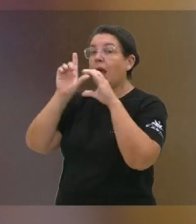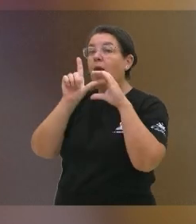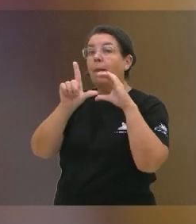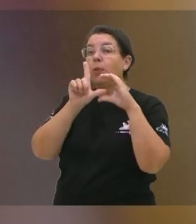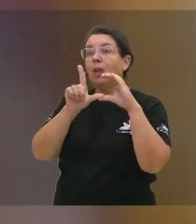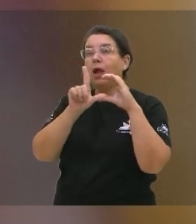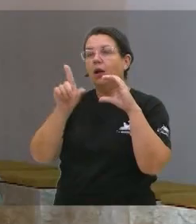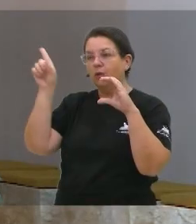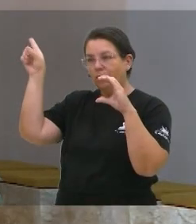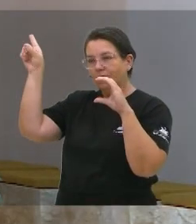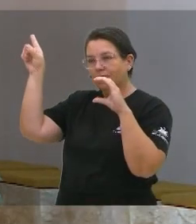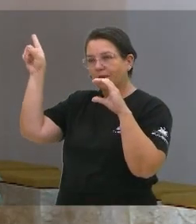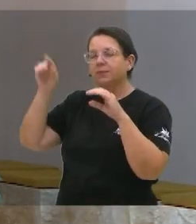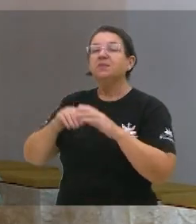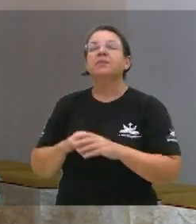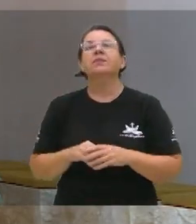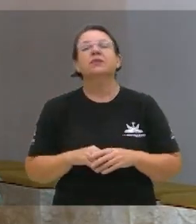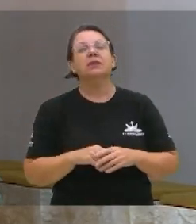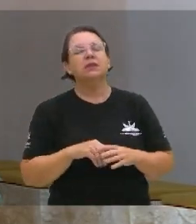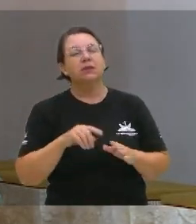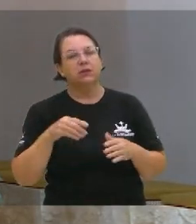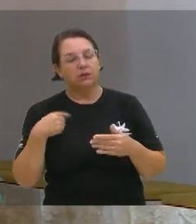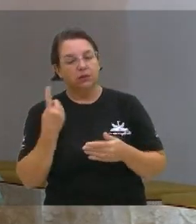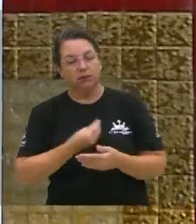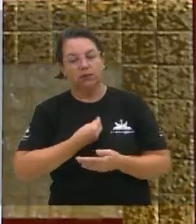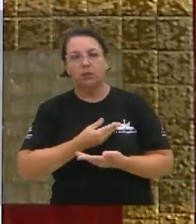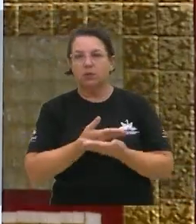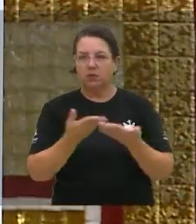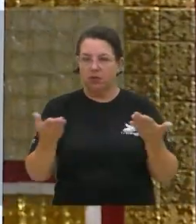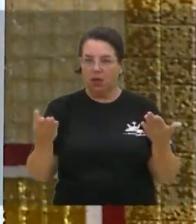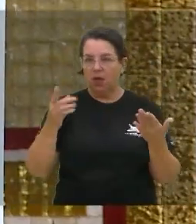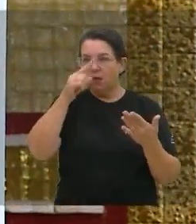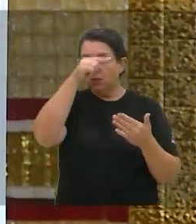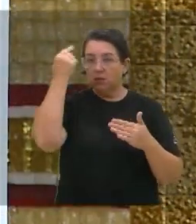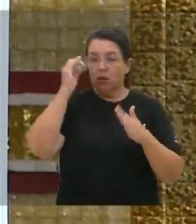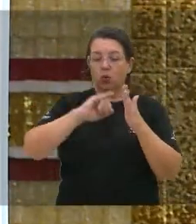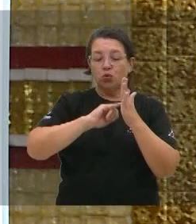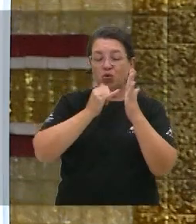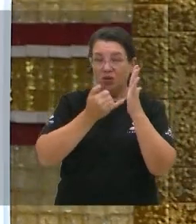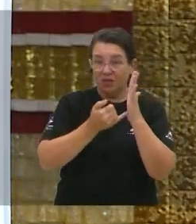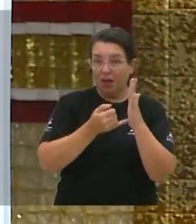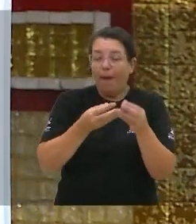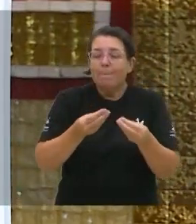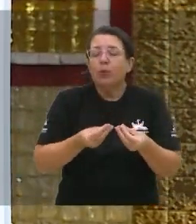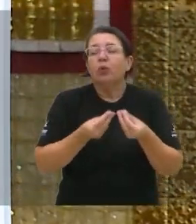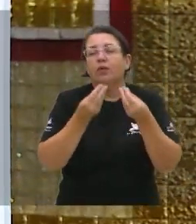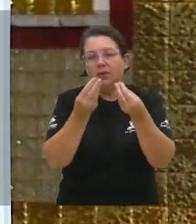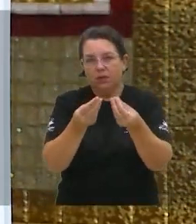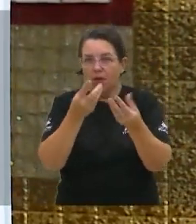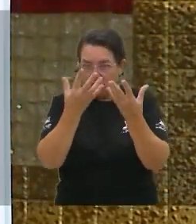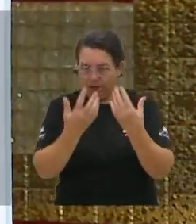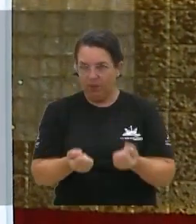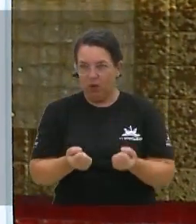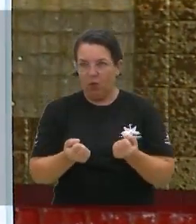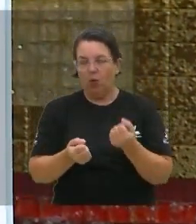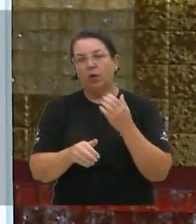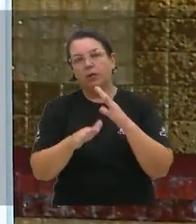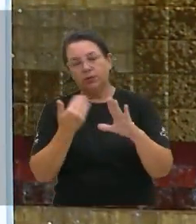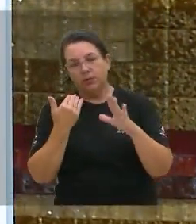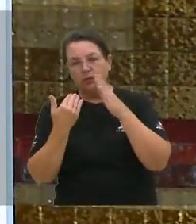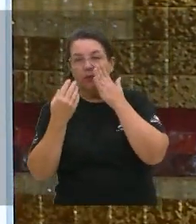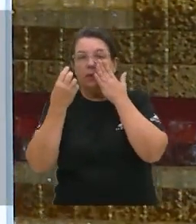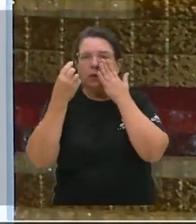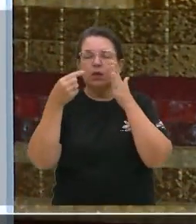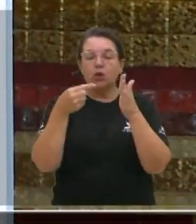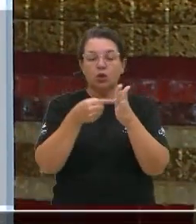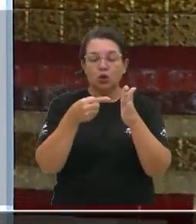Estamos em plena São José Providenciai. Se você recebeu o panfleto, indique